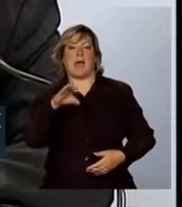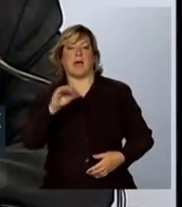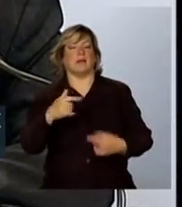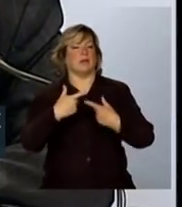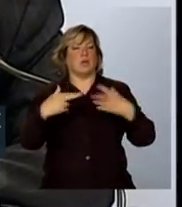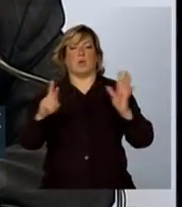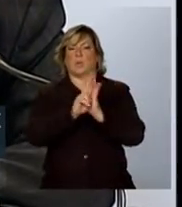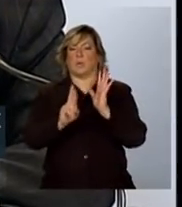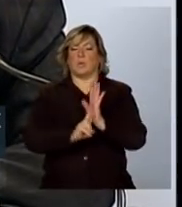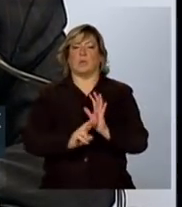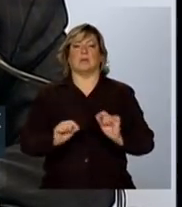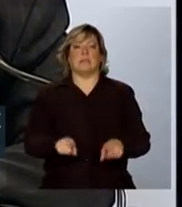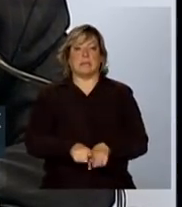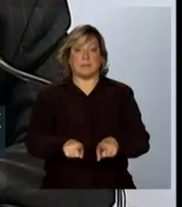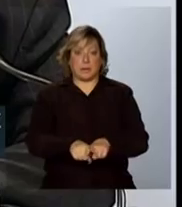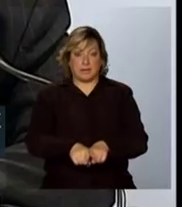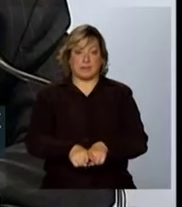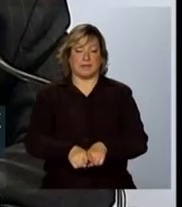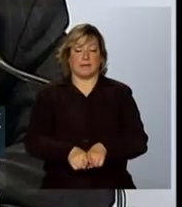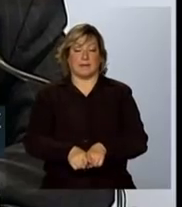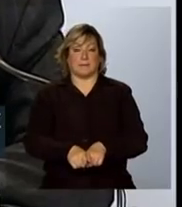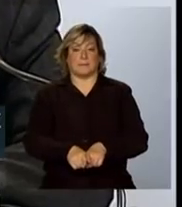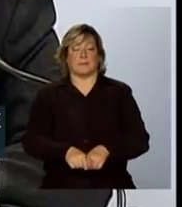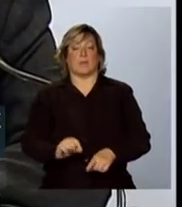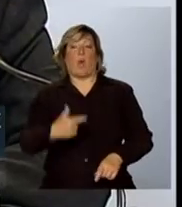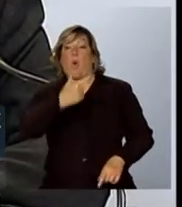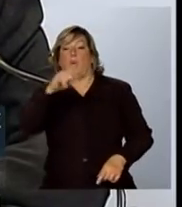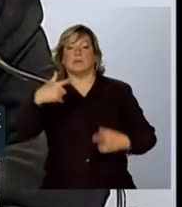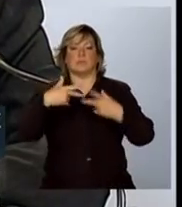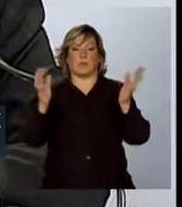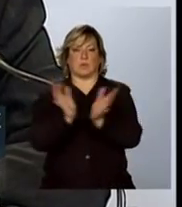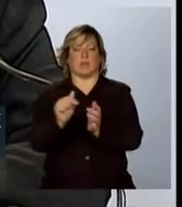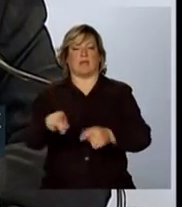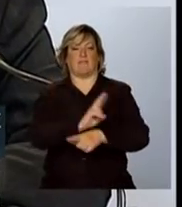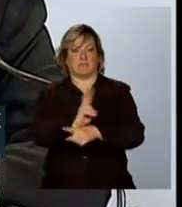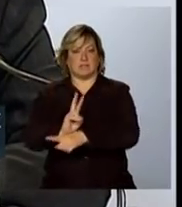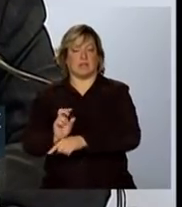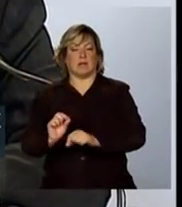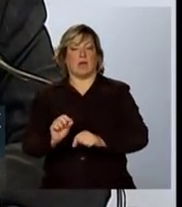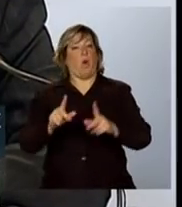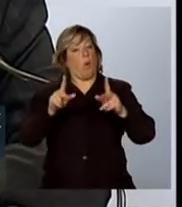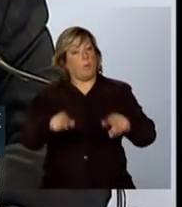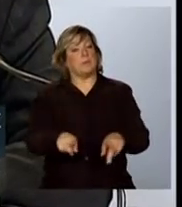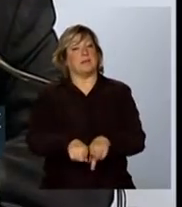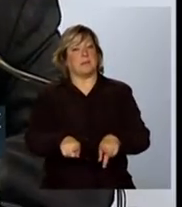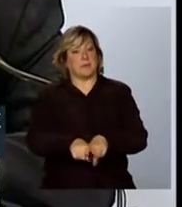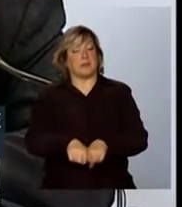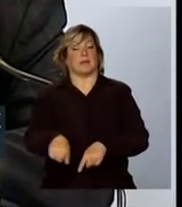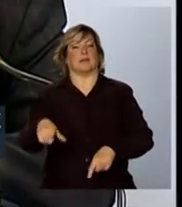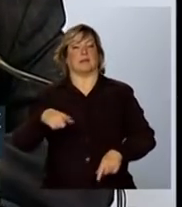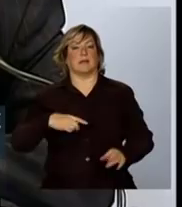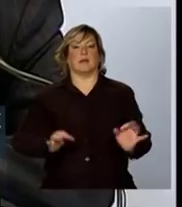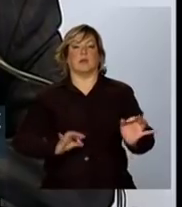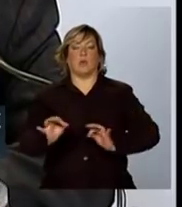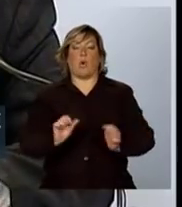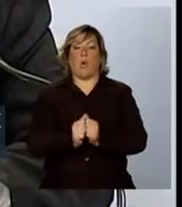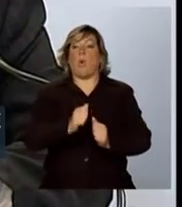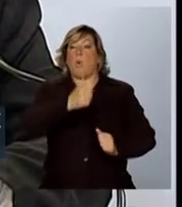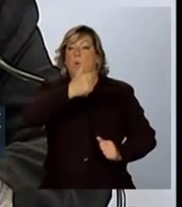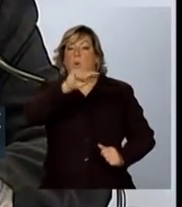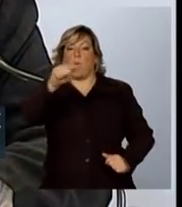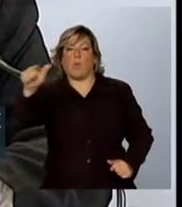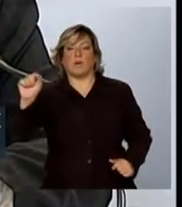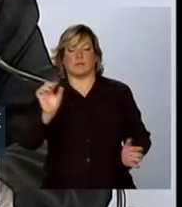regulação e também os outros componentes da vigilância, como também a articulação com outros